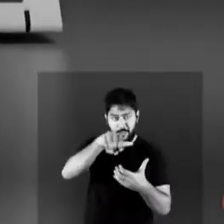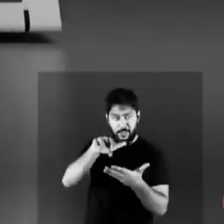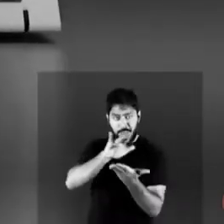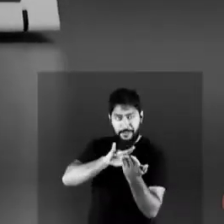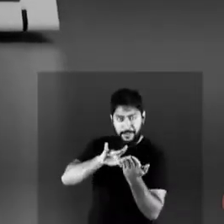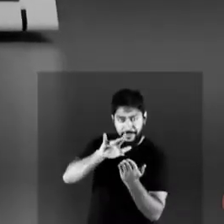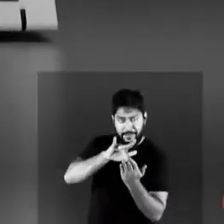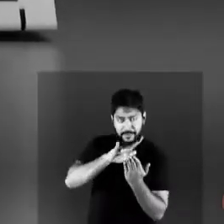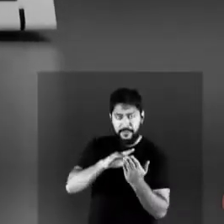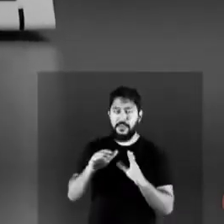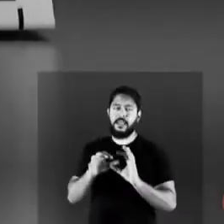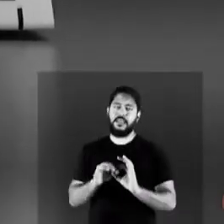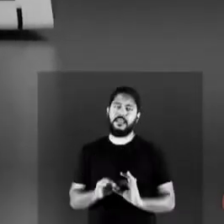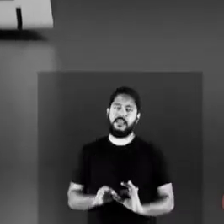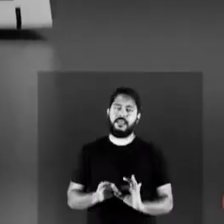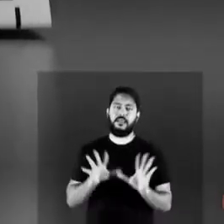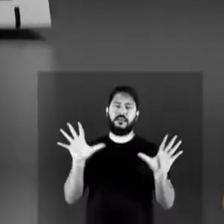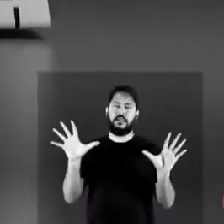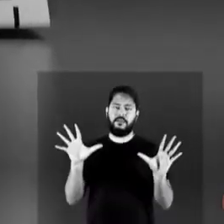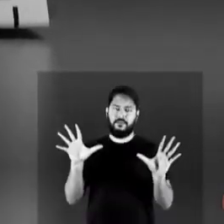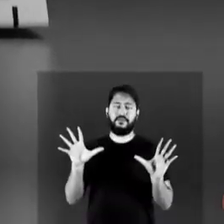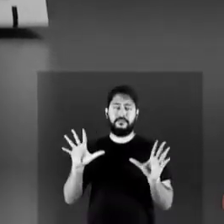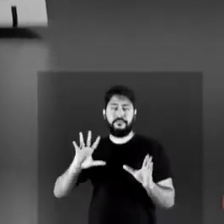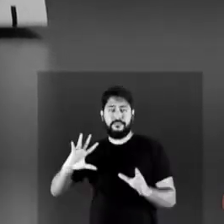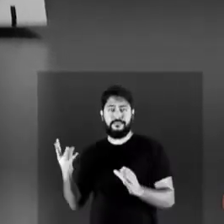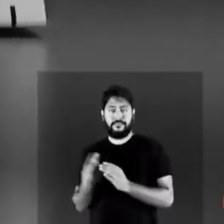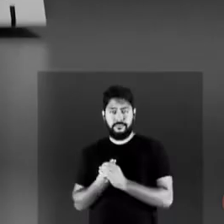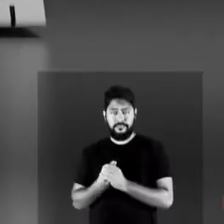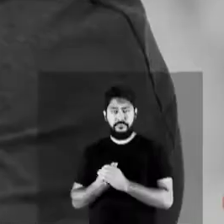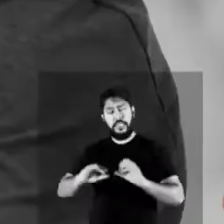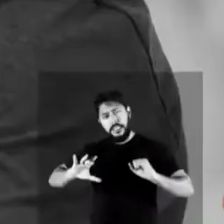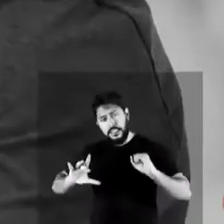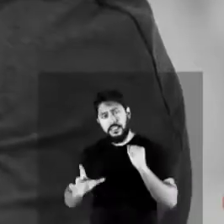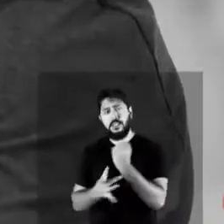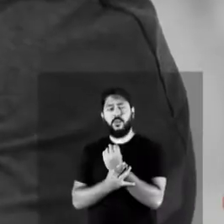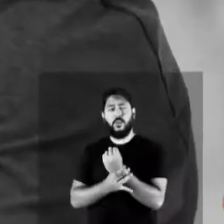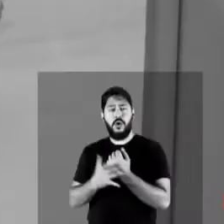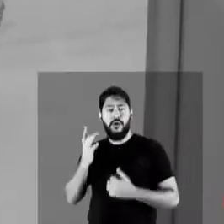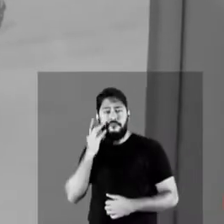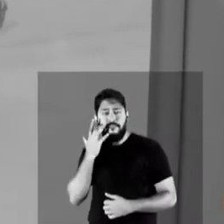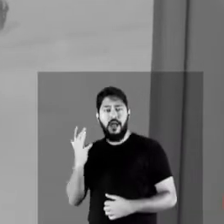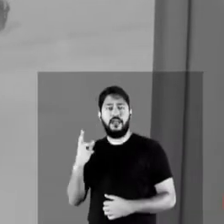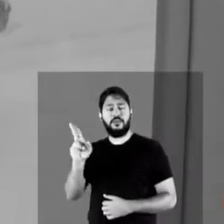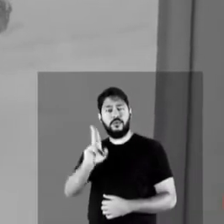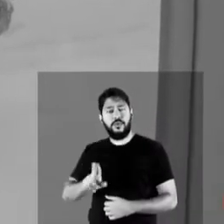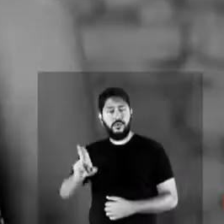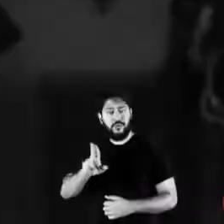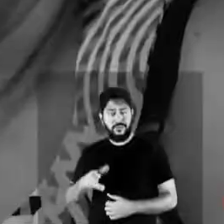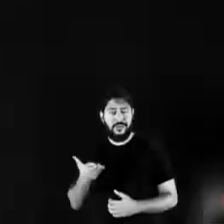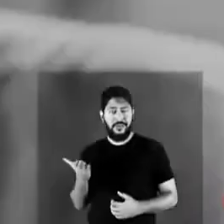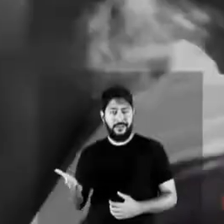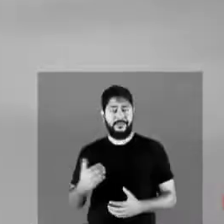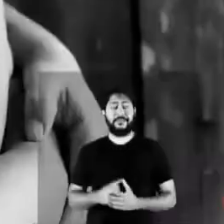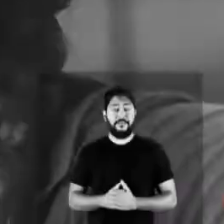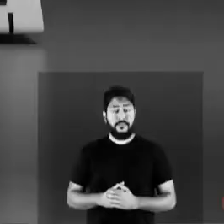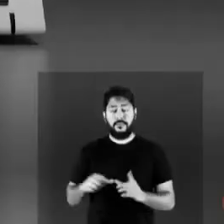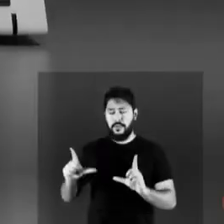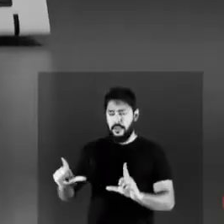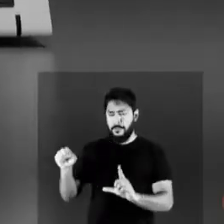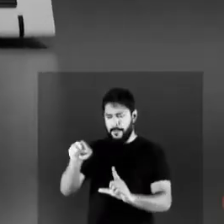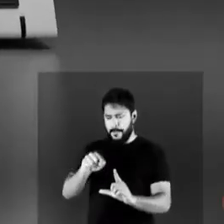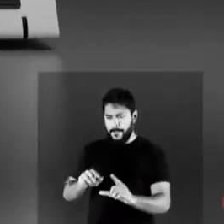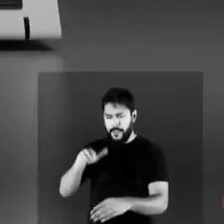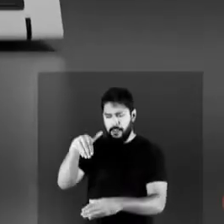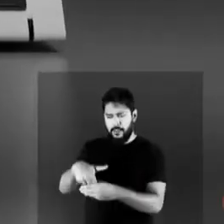no mundo digital, democratizou a democracia. Ela é segura, ela é fácil de usar, ela é inclusiva.